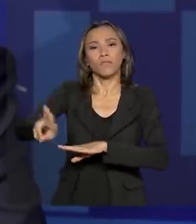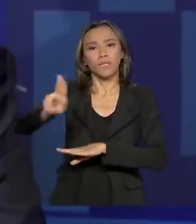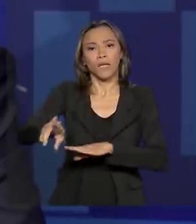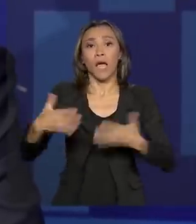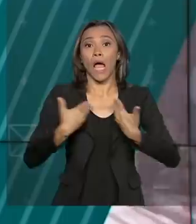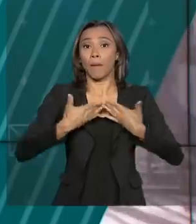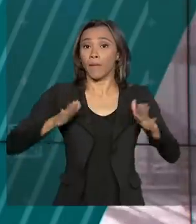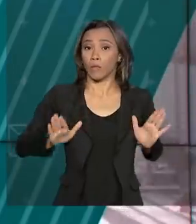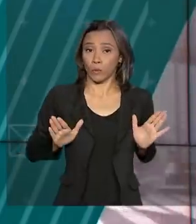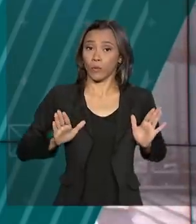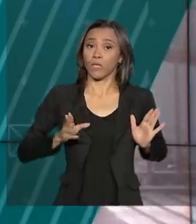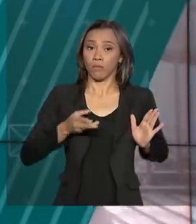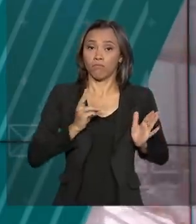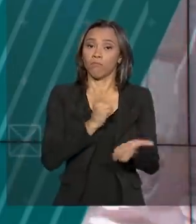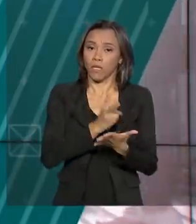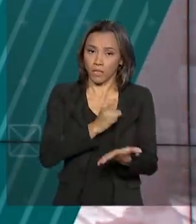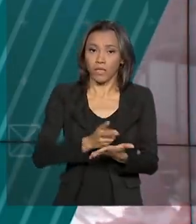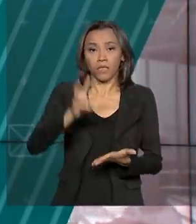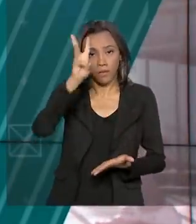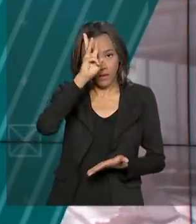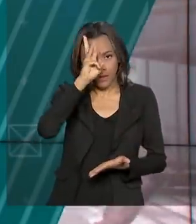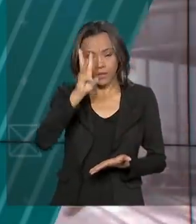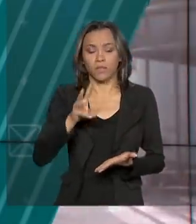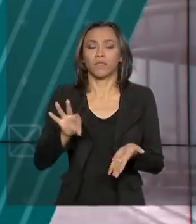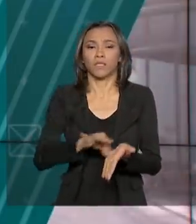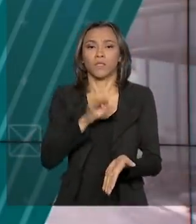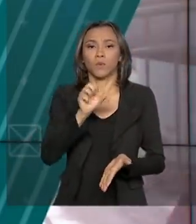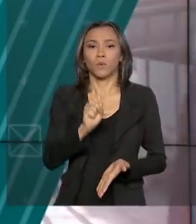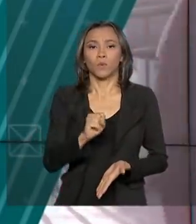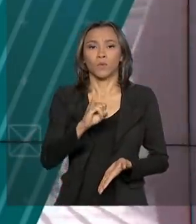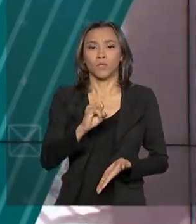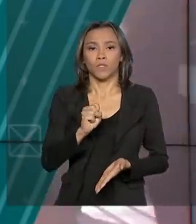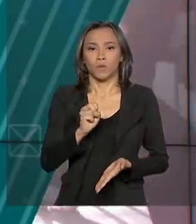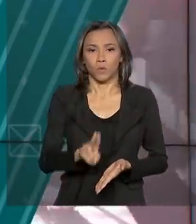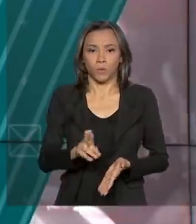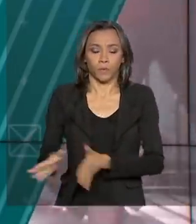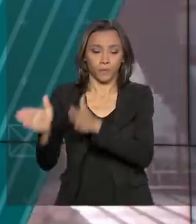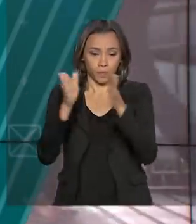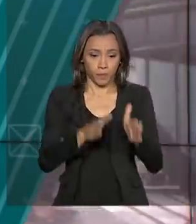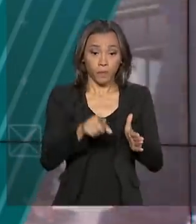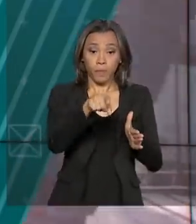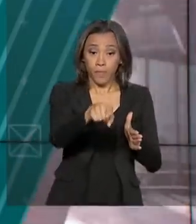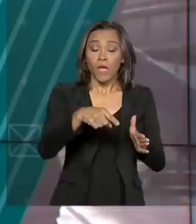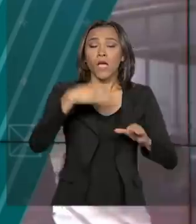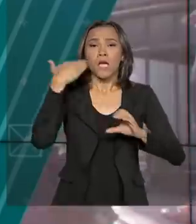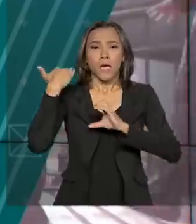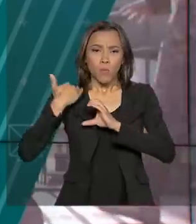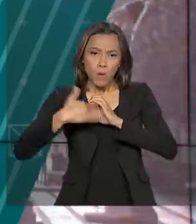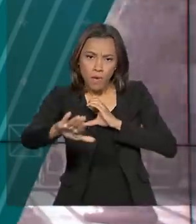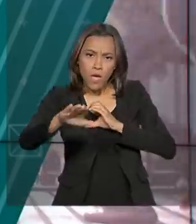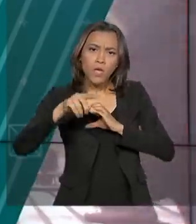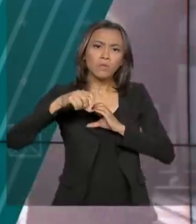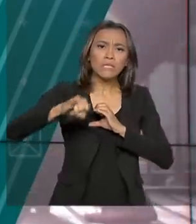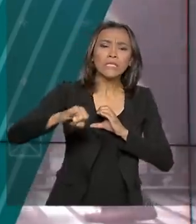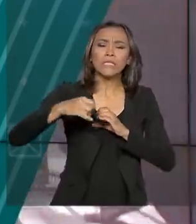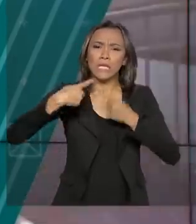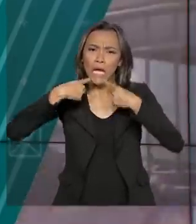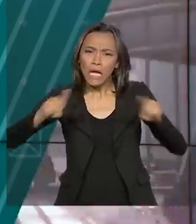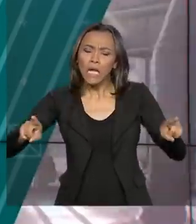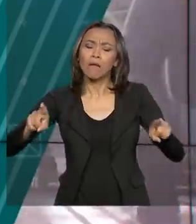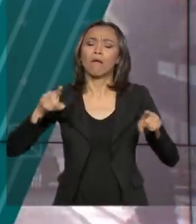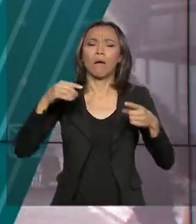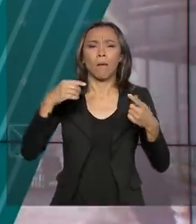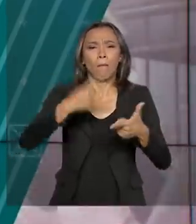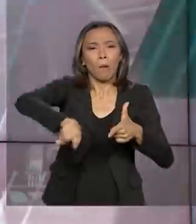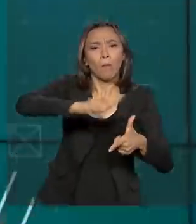para terça-feira. O Inep divulgou um e-mail para os candidatos que quiserem relatar algum problema ou pedirem revisão